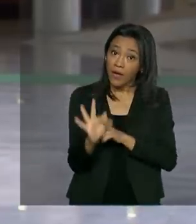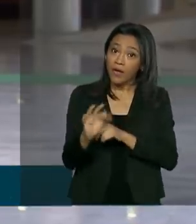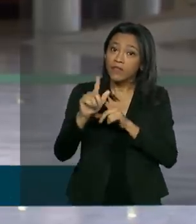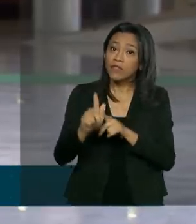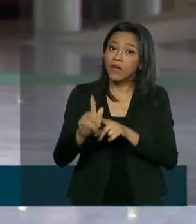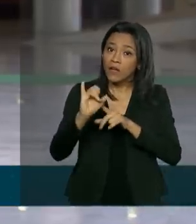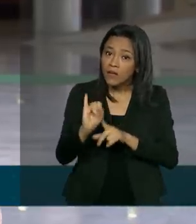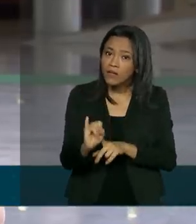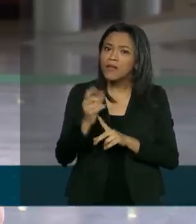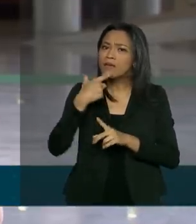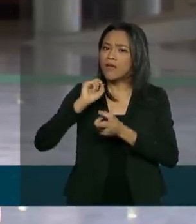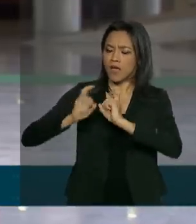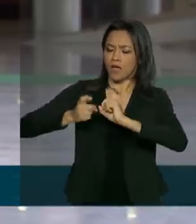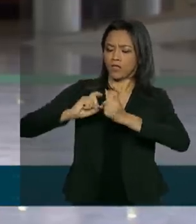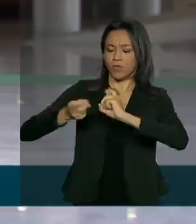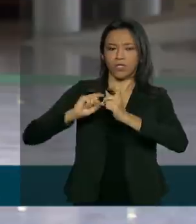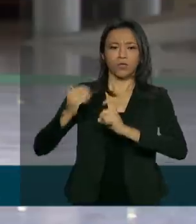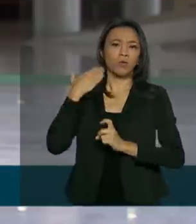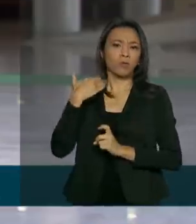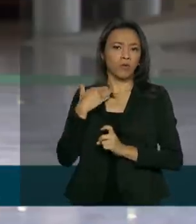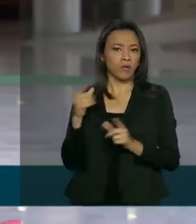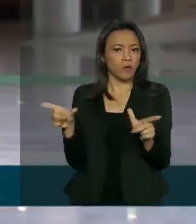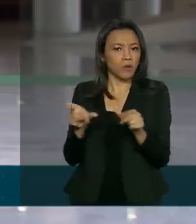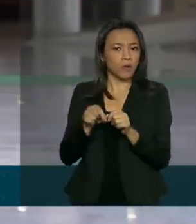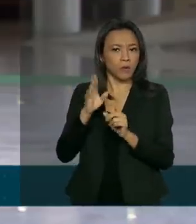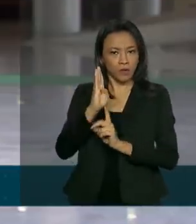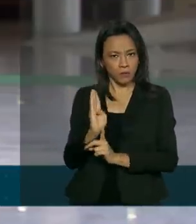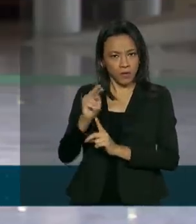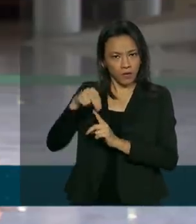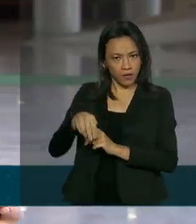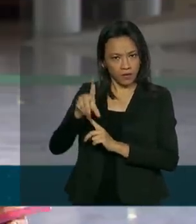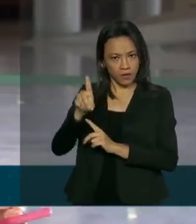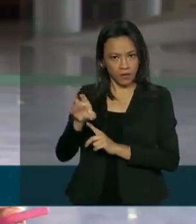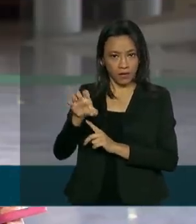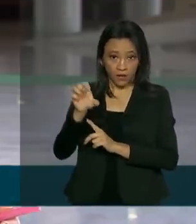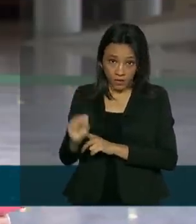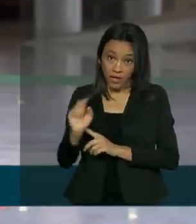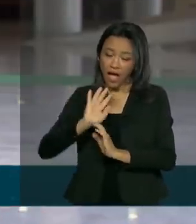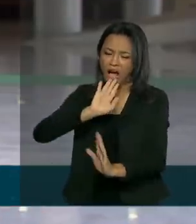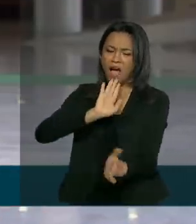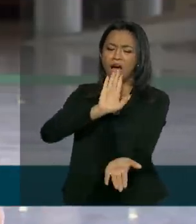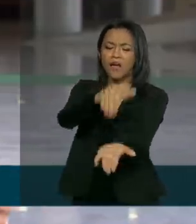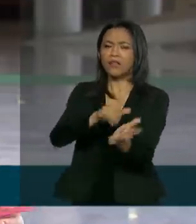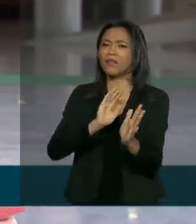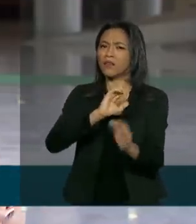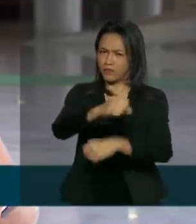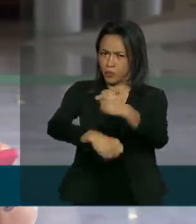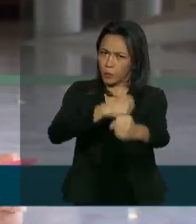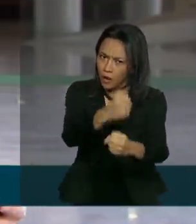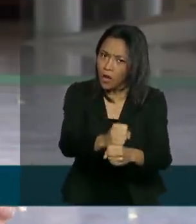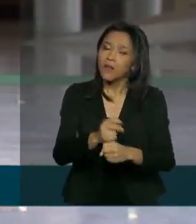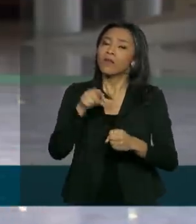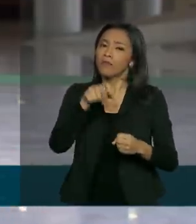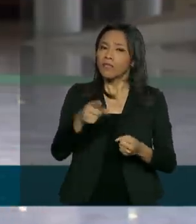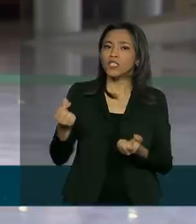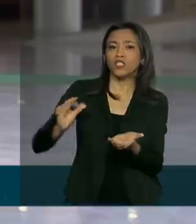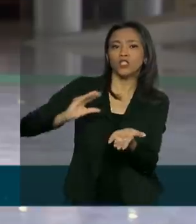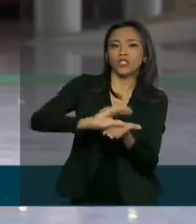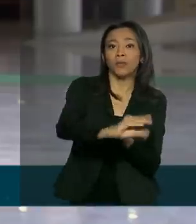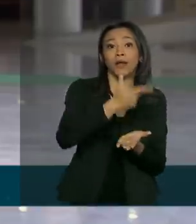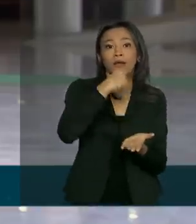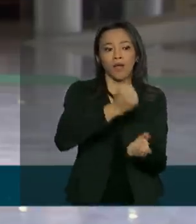administrado pelo BNDES. Até o fim do ano esse dinheiro deve ser direcionado então para empresas que faturaram em